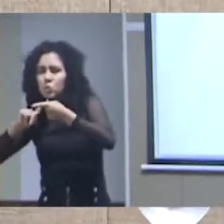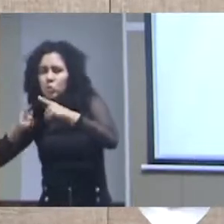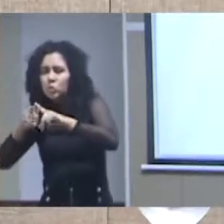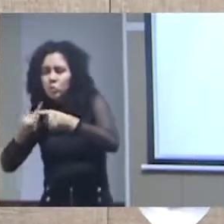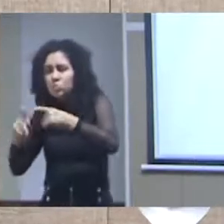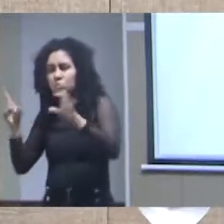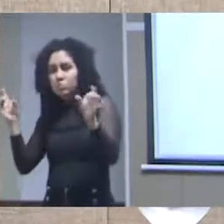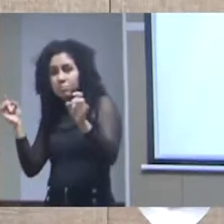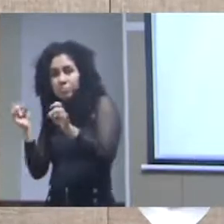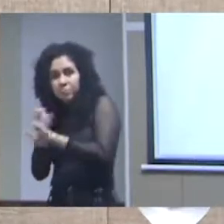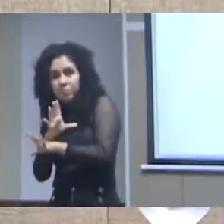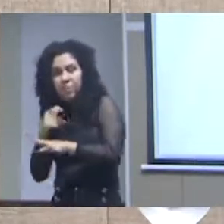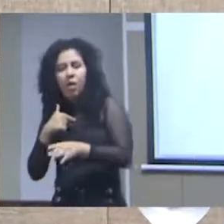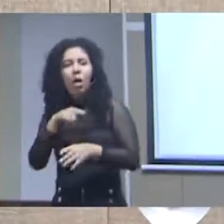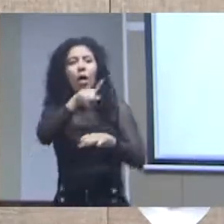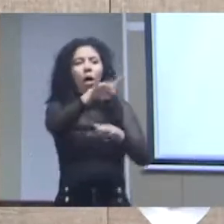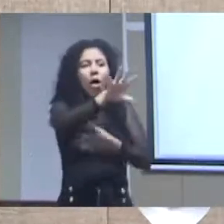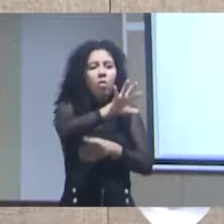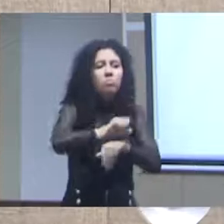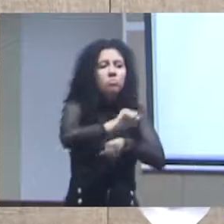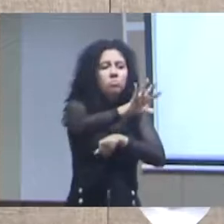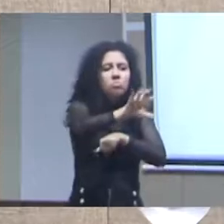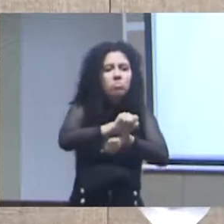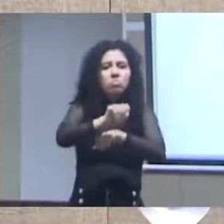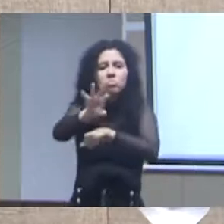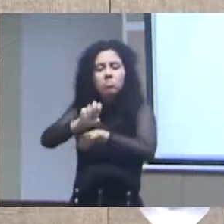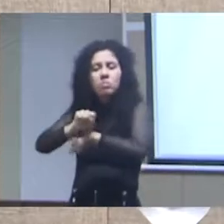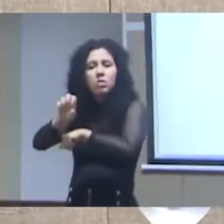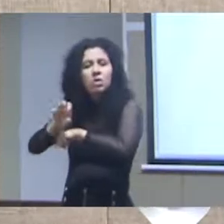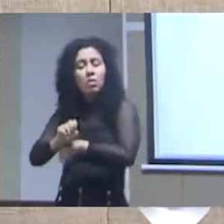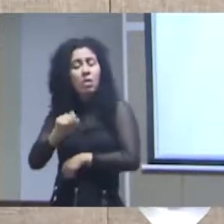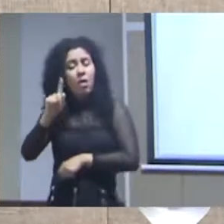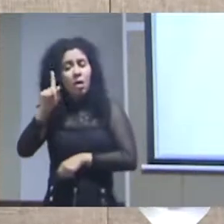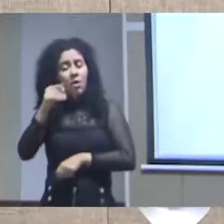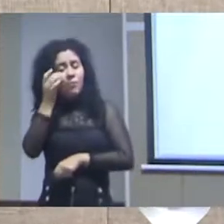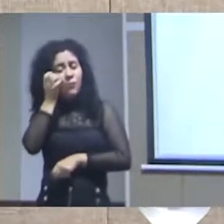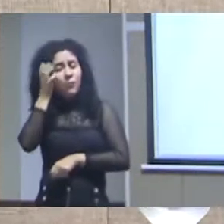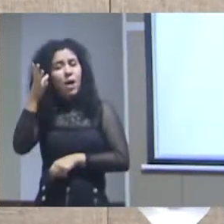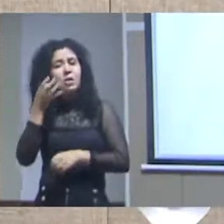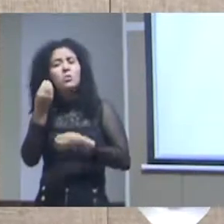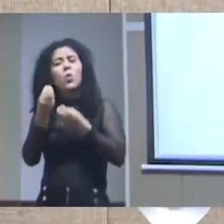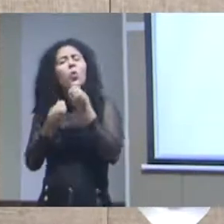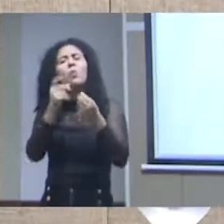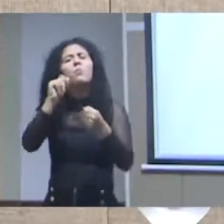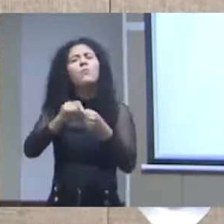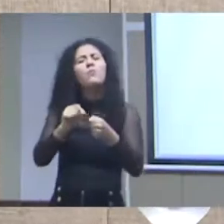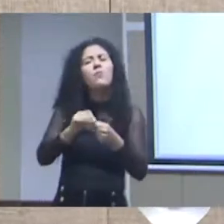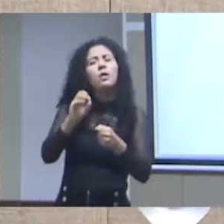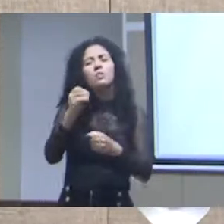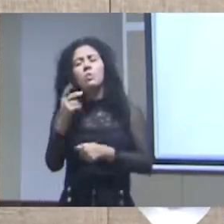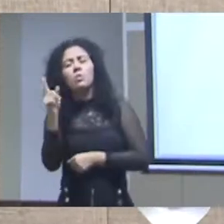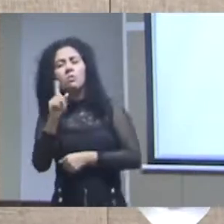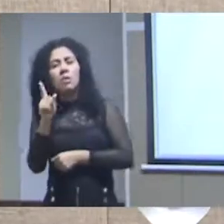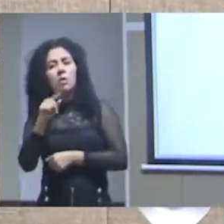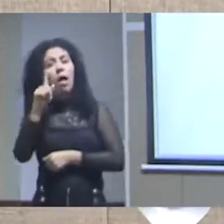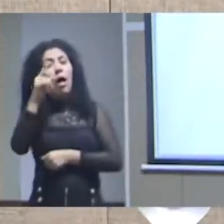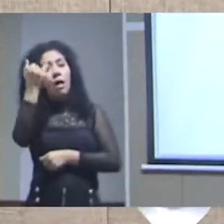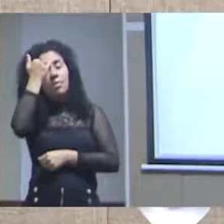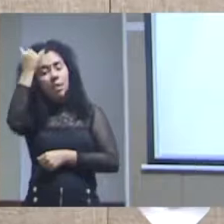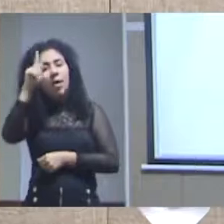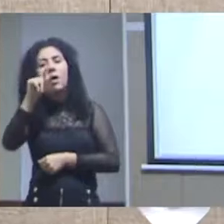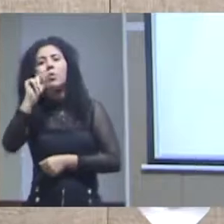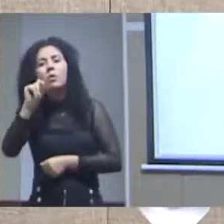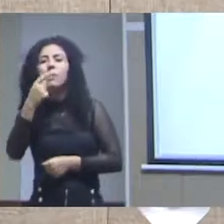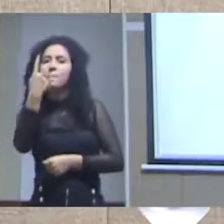atender a sociedade naquilo que é a demanda delas não tem uma resposta fácil de como fazer não mas a ideia é escutar é criar